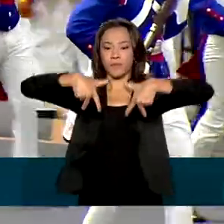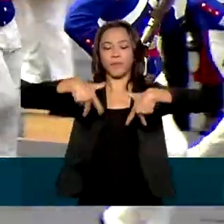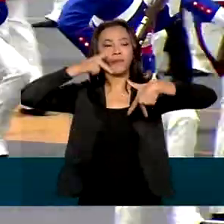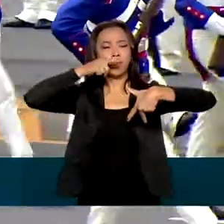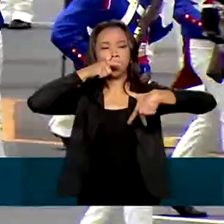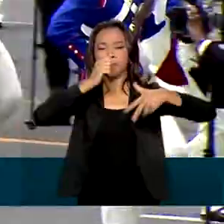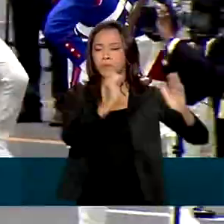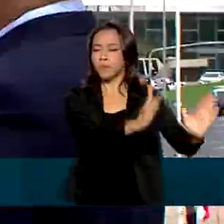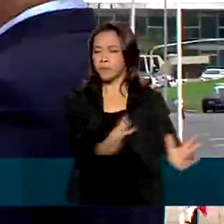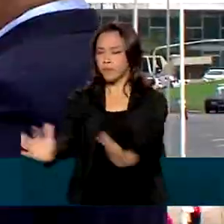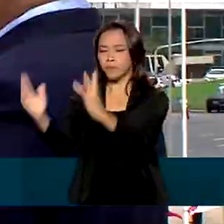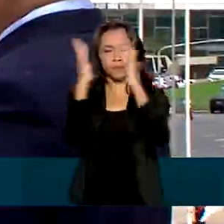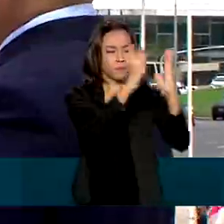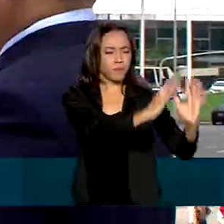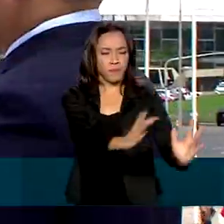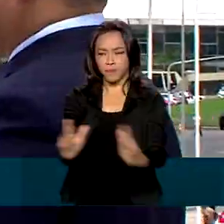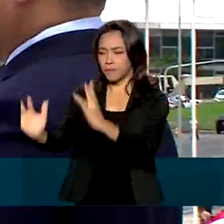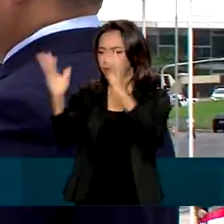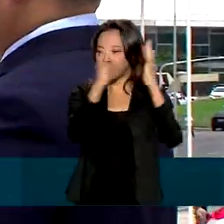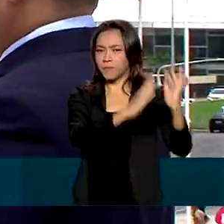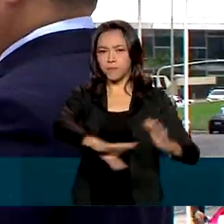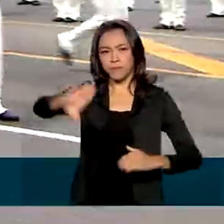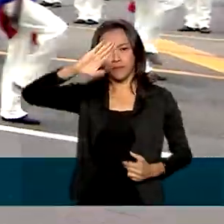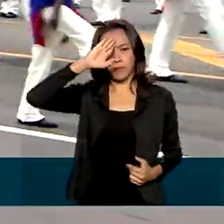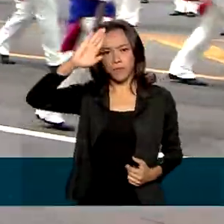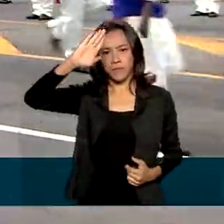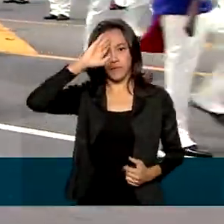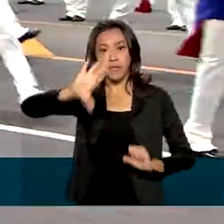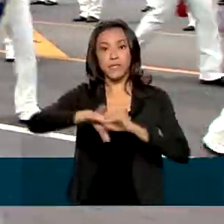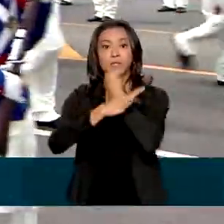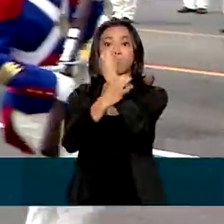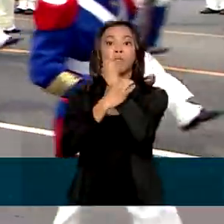desfile de tropas que fazem a segurança da presidência.